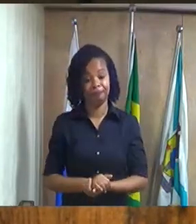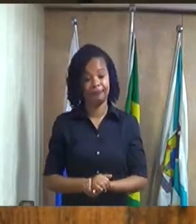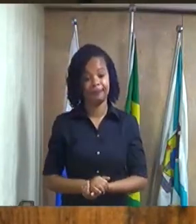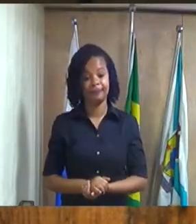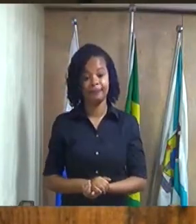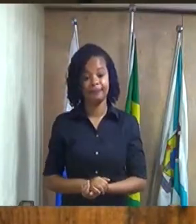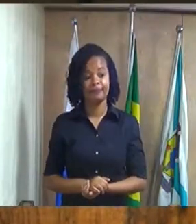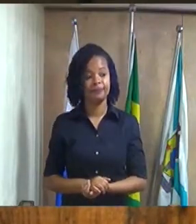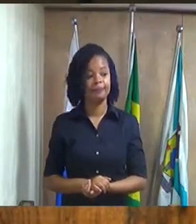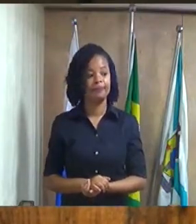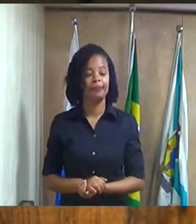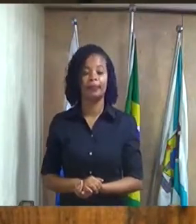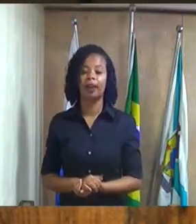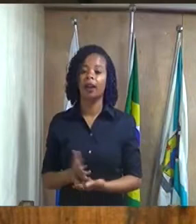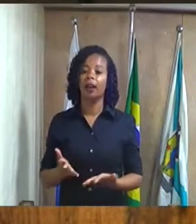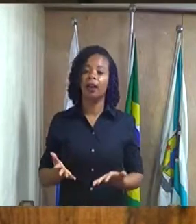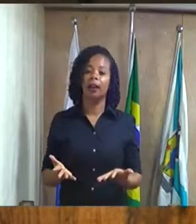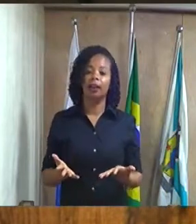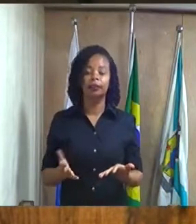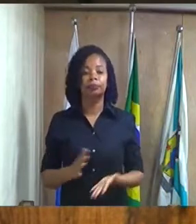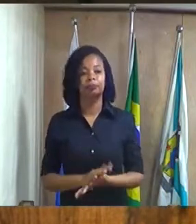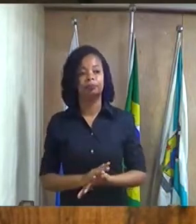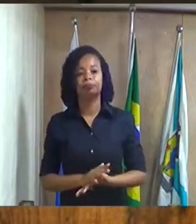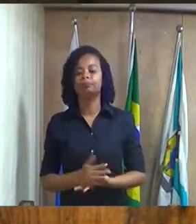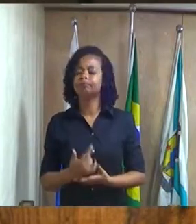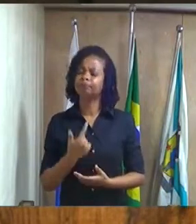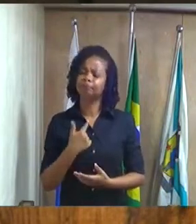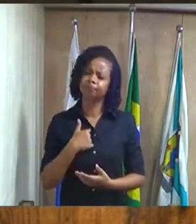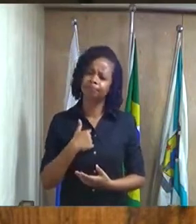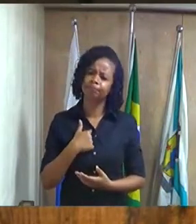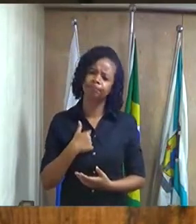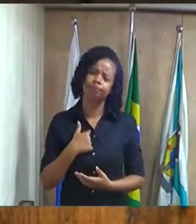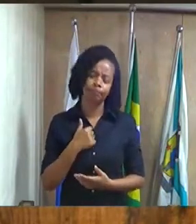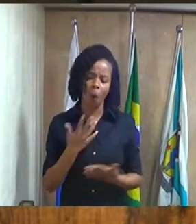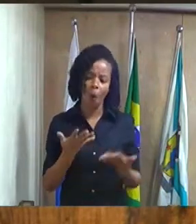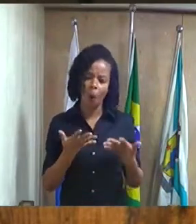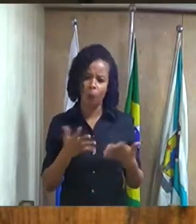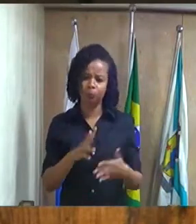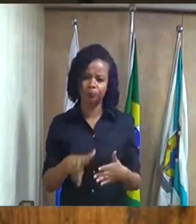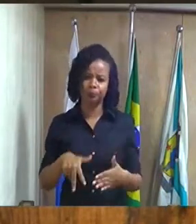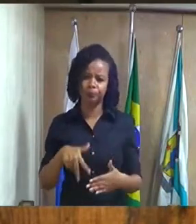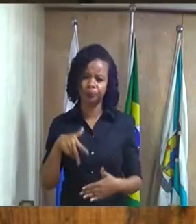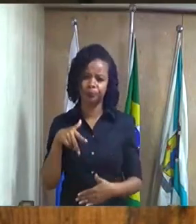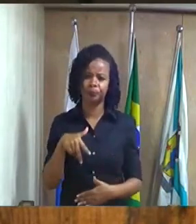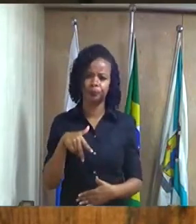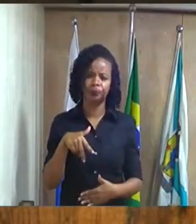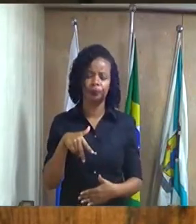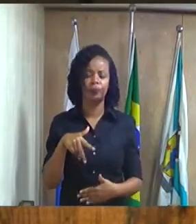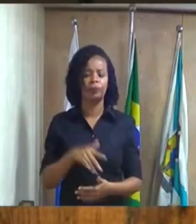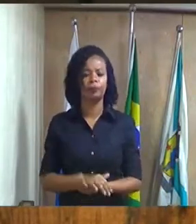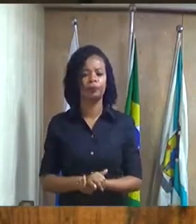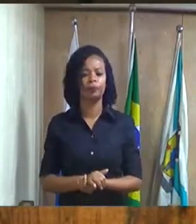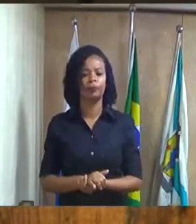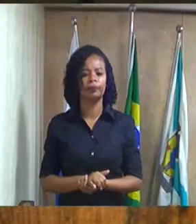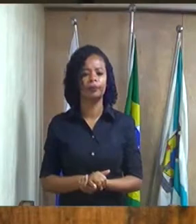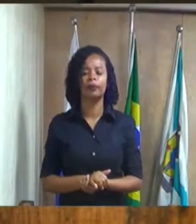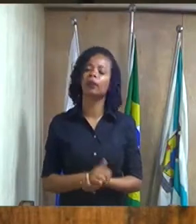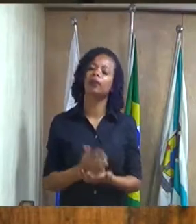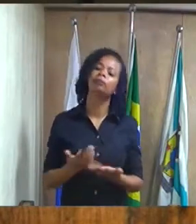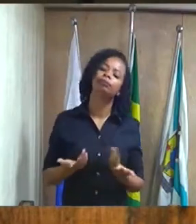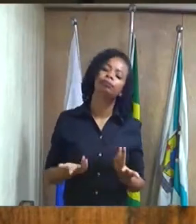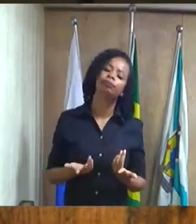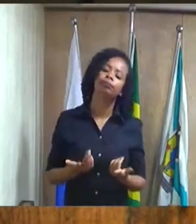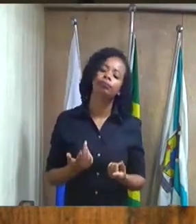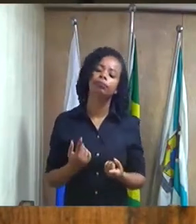Bom, senhor presidente eu subo na tribuna na noite de hoje, senhor presidente hoje é